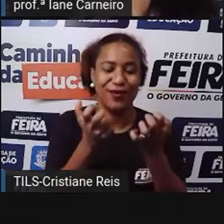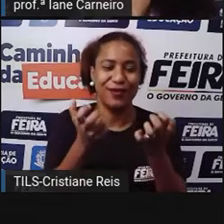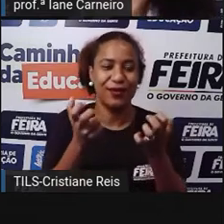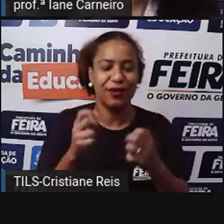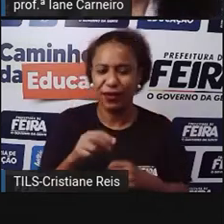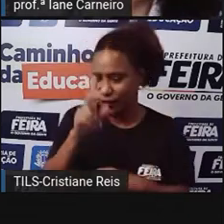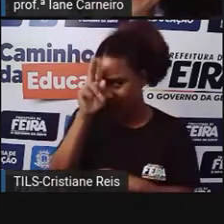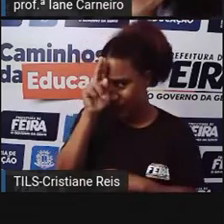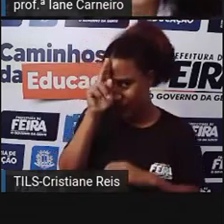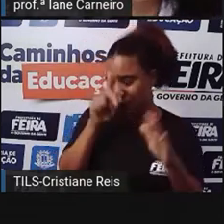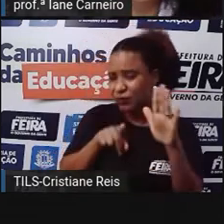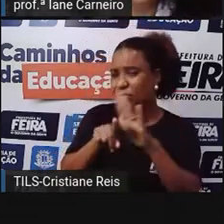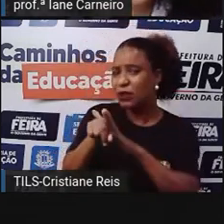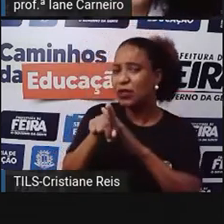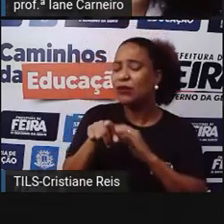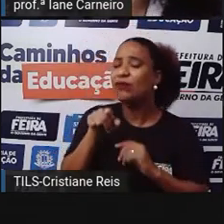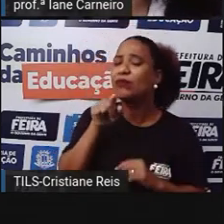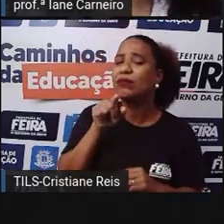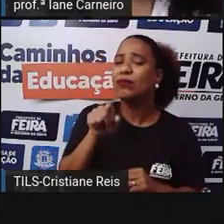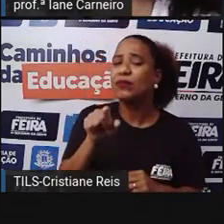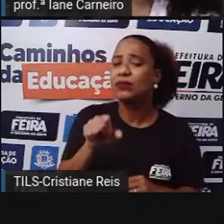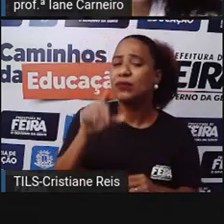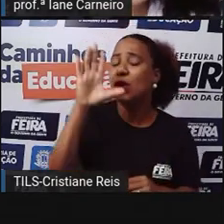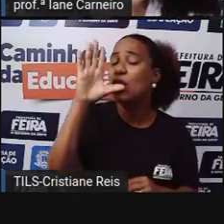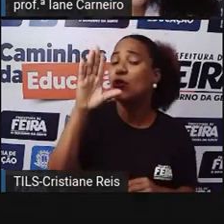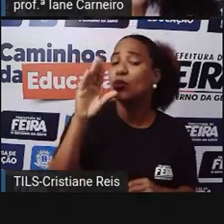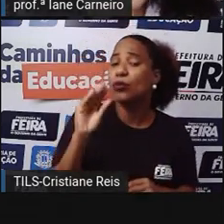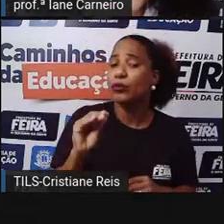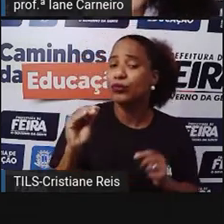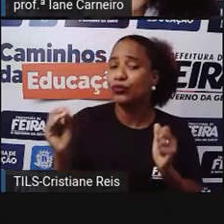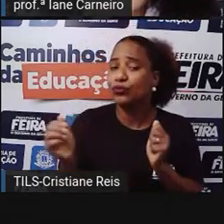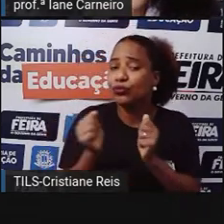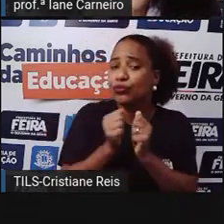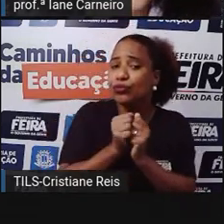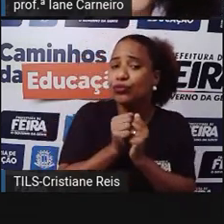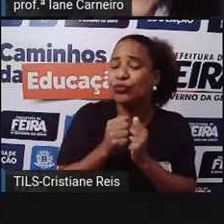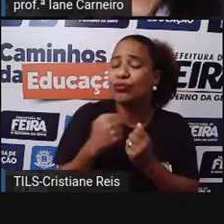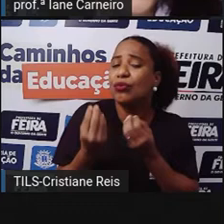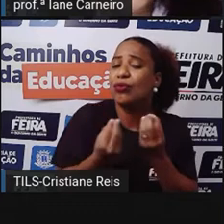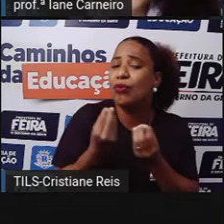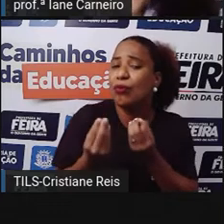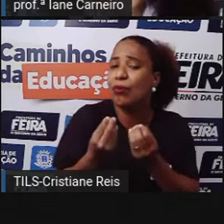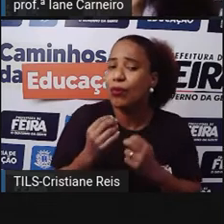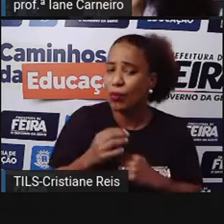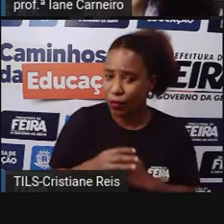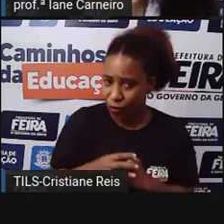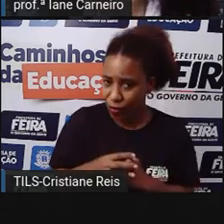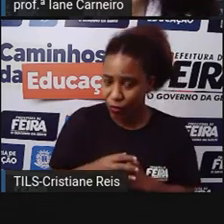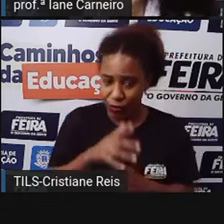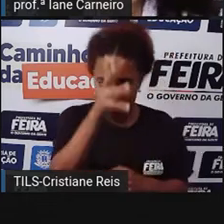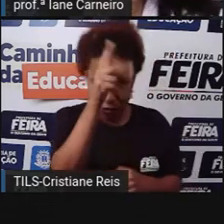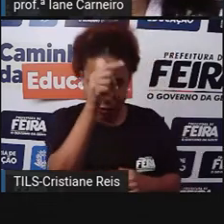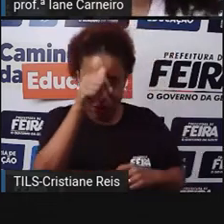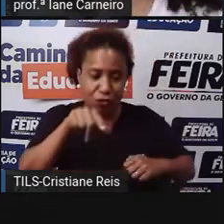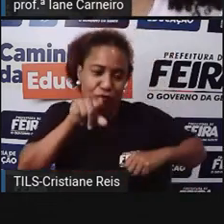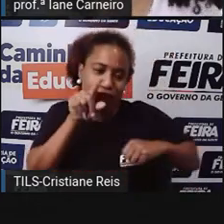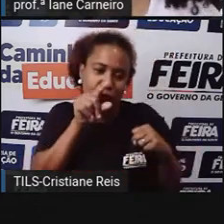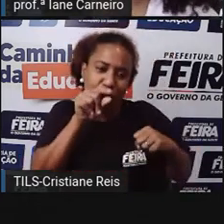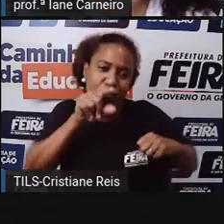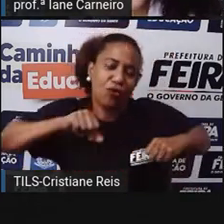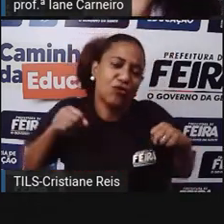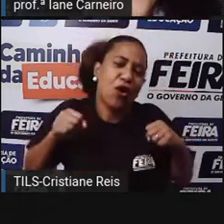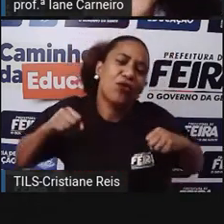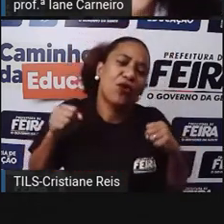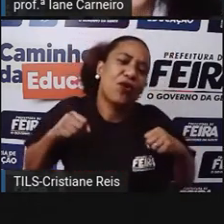baratinha perguntou, e como é que você faz de noite? O galo respondeu, co-co-co-co-co-co-co!